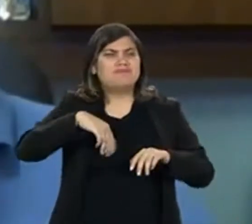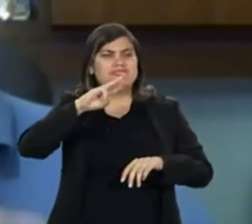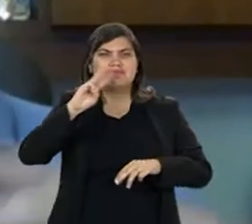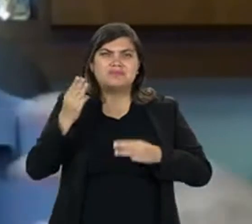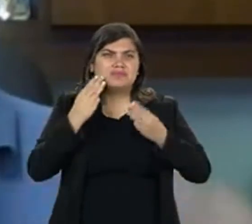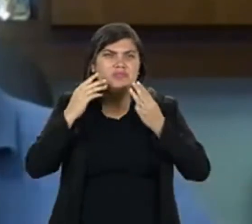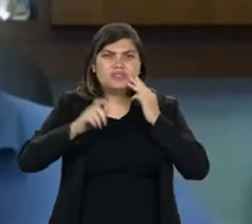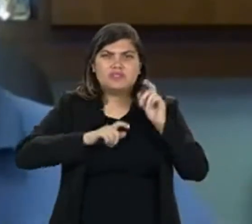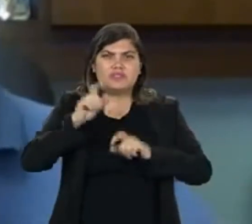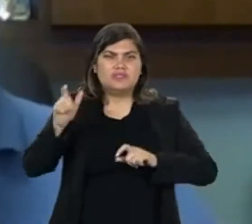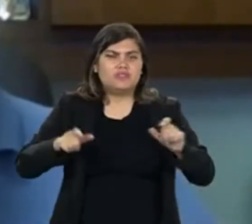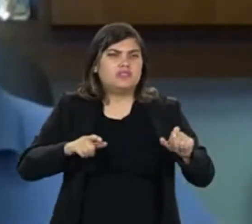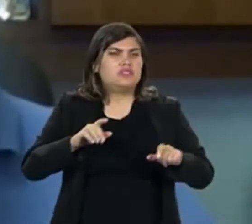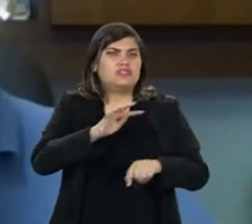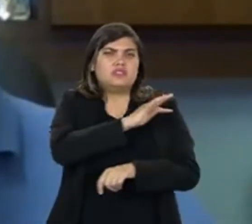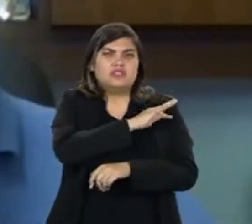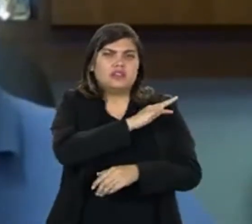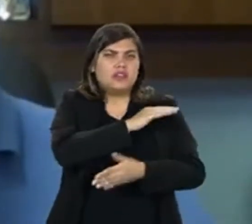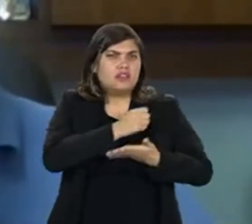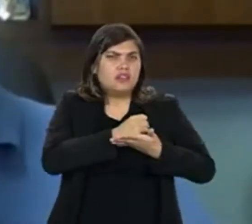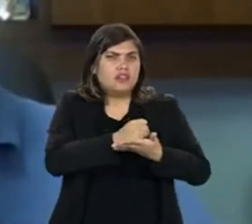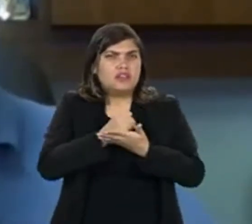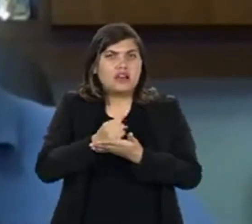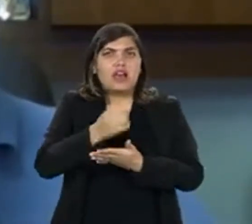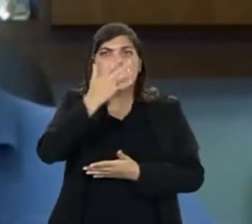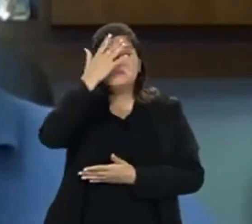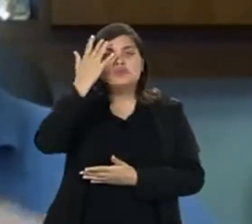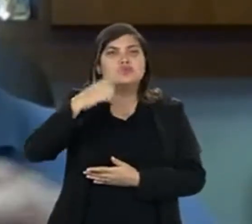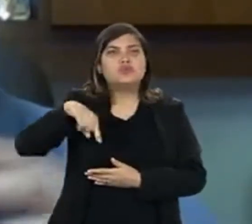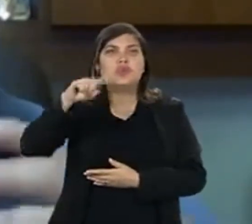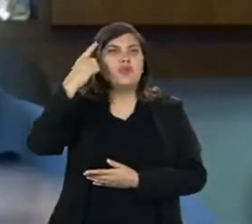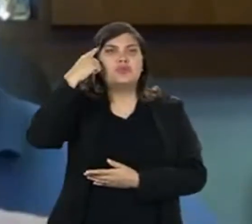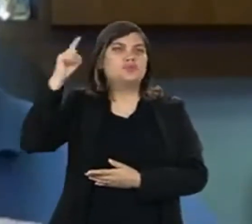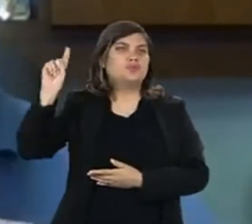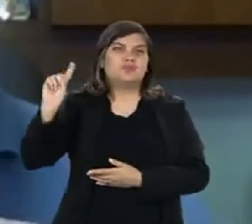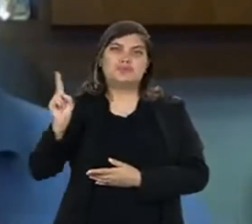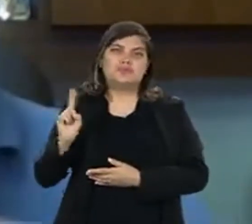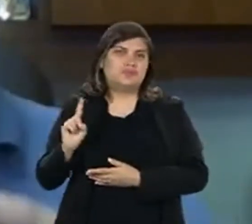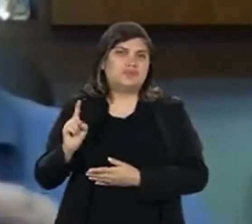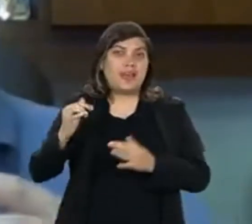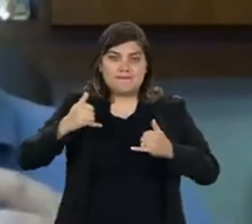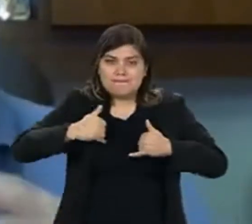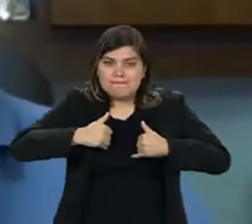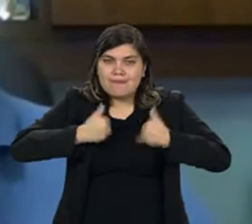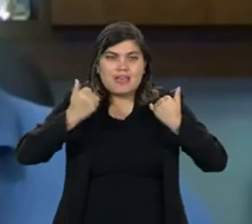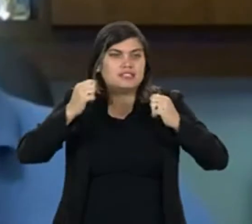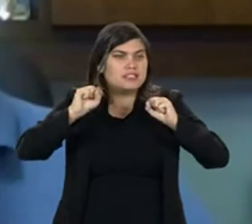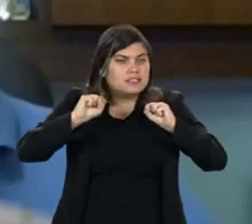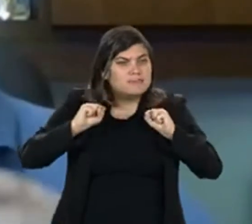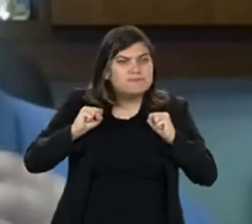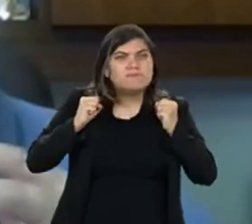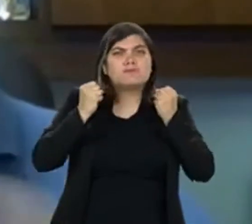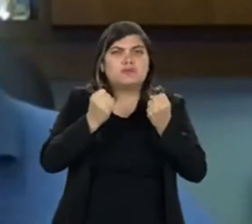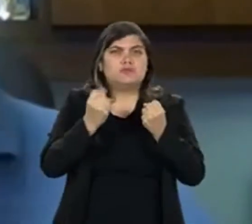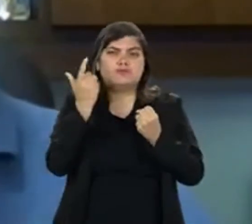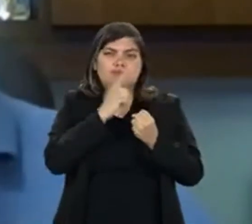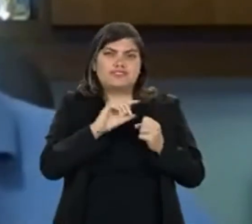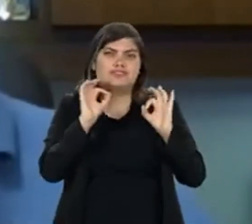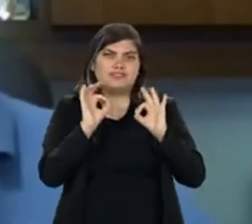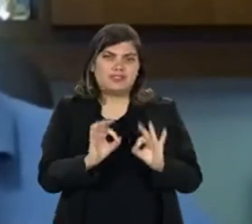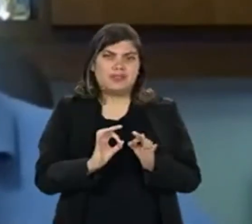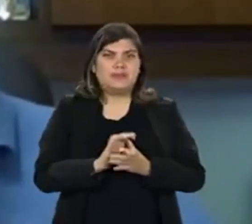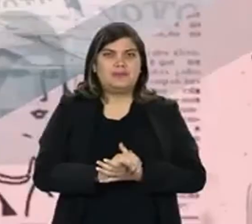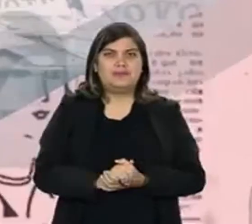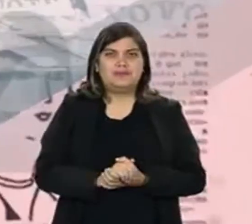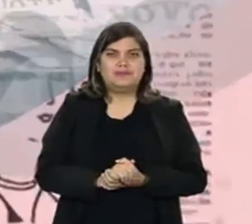dezenas de milhares de técnicos dando suporte. As pessoas não têm noção da festa que é, do esforço